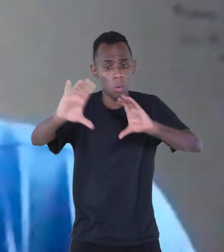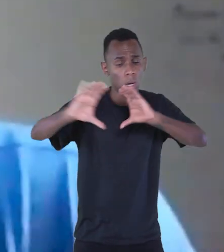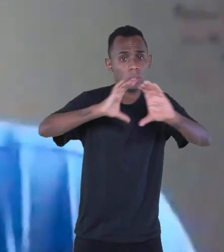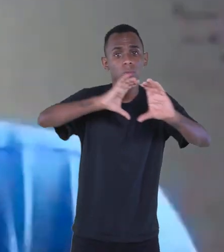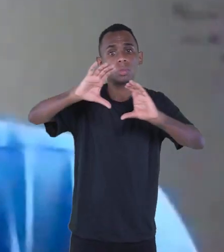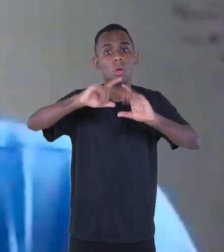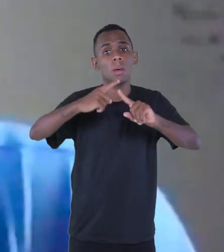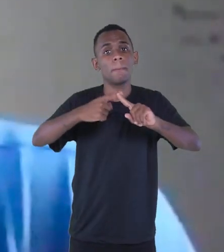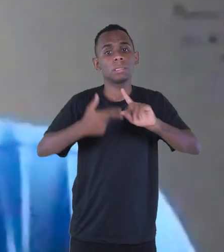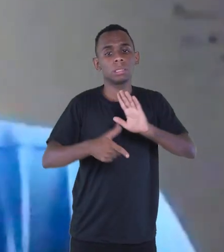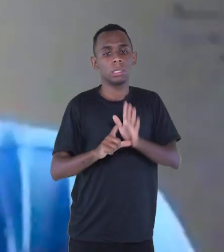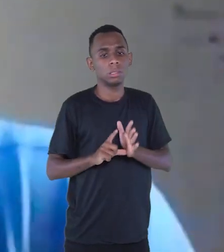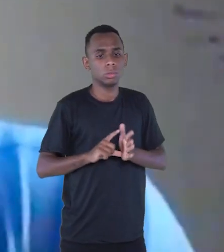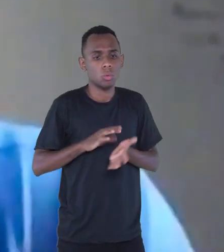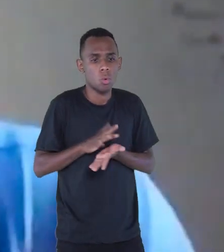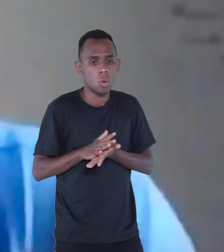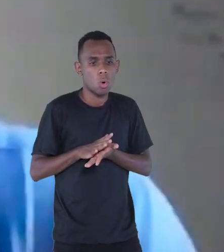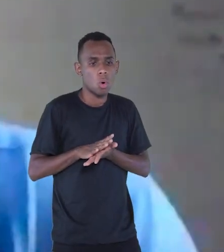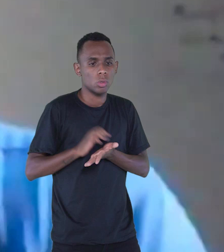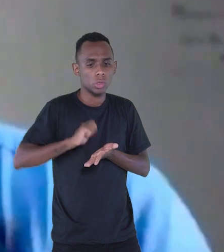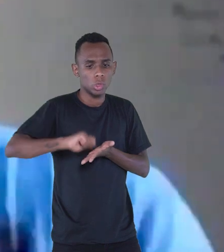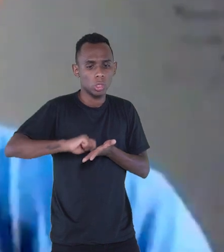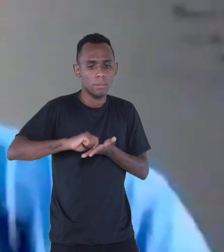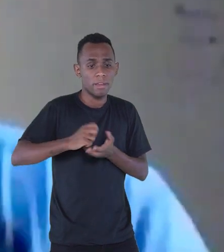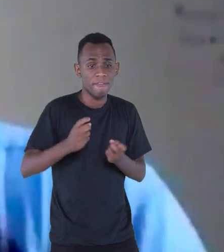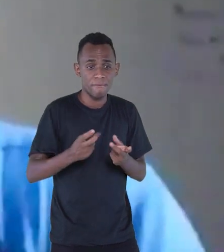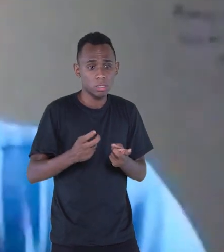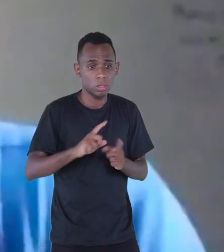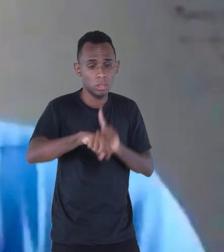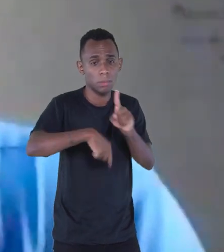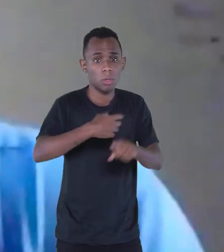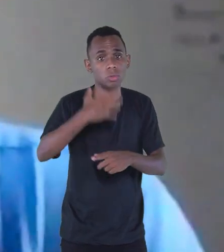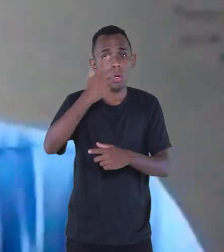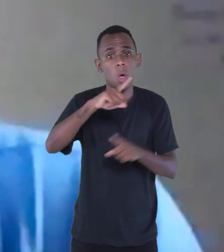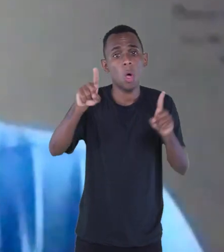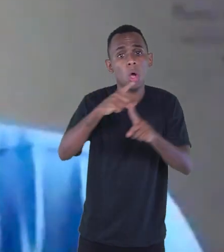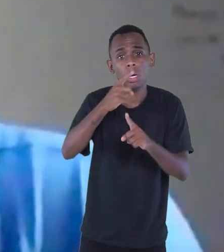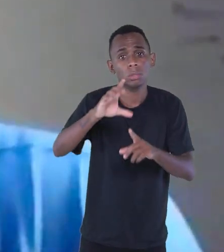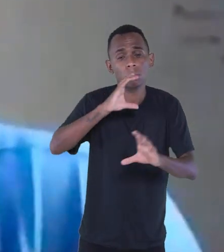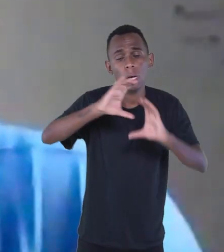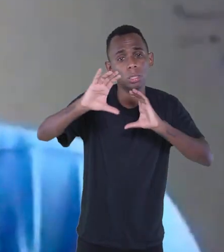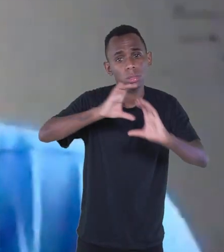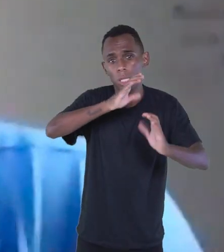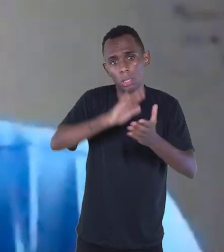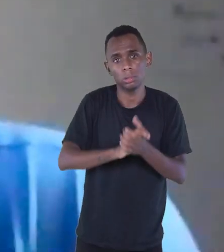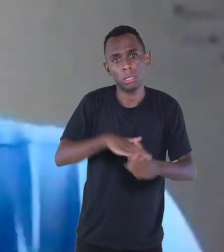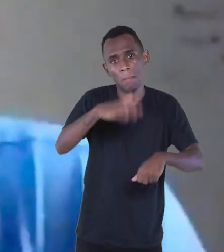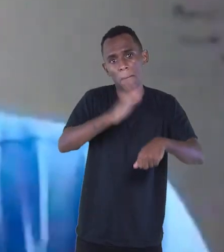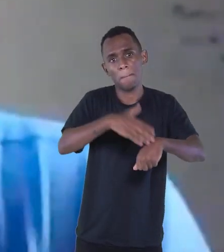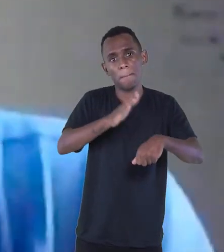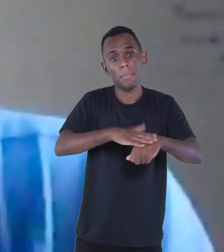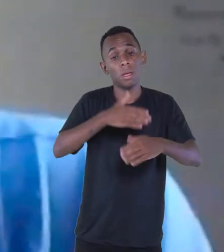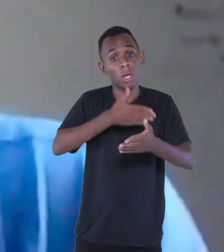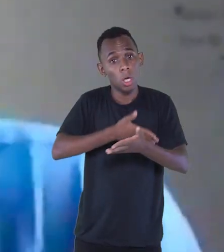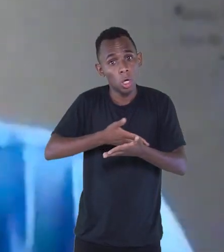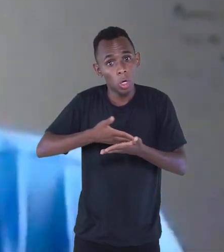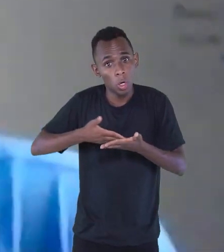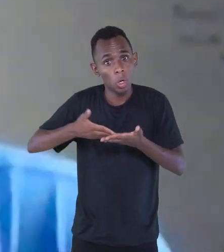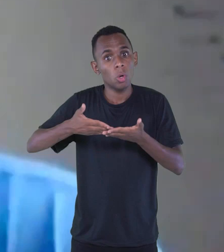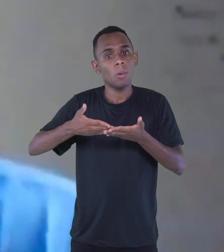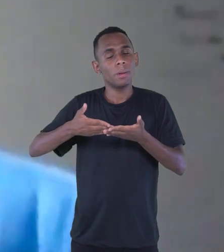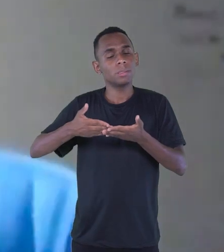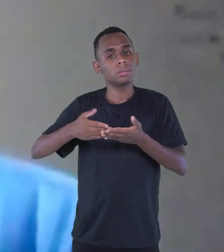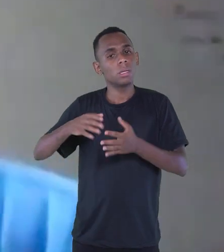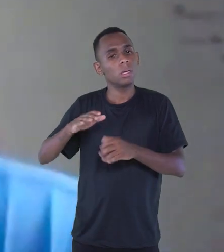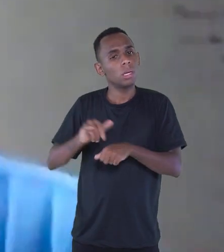vendia aquilo por um valor que ele julgava adequado. E aí, o que alguns poetas começam a fazer? Eu vou pegar uma peça no